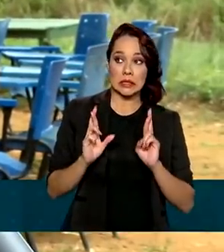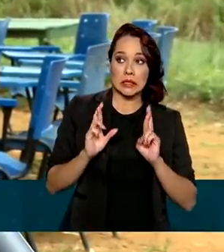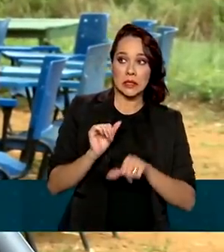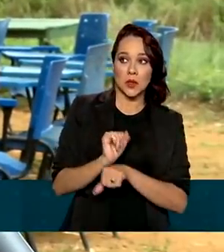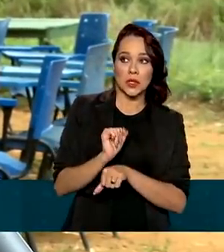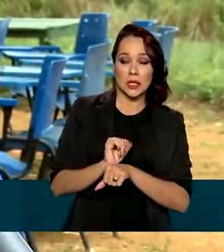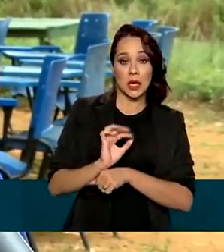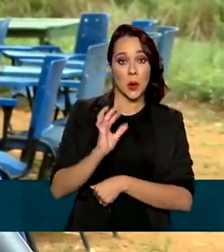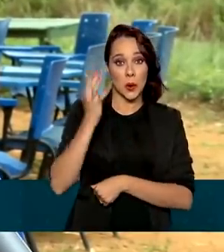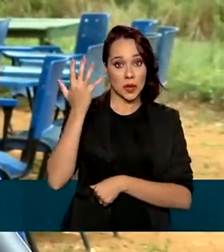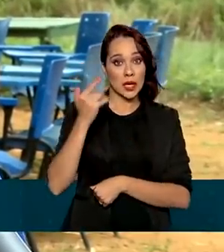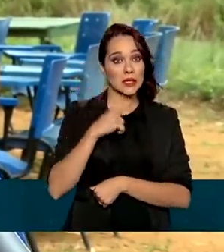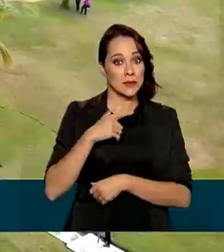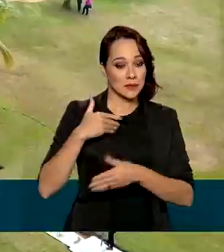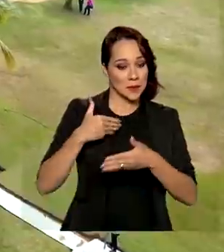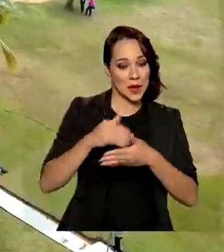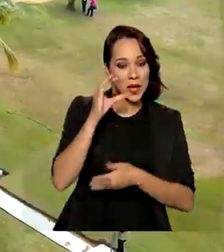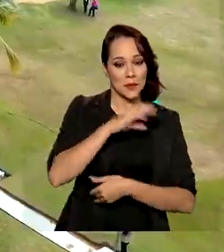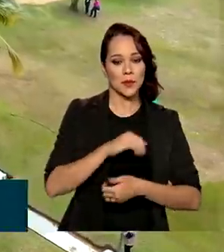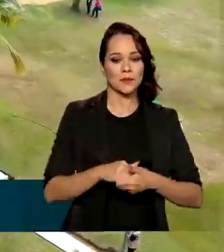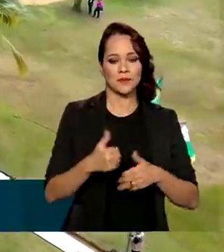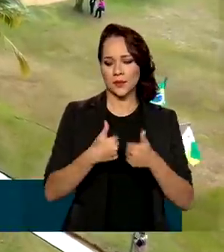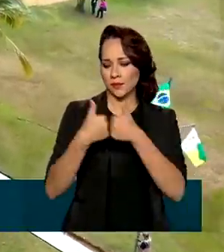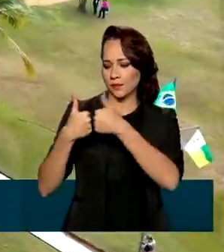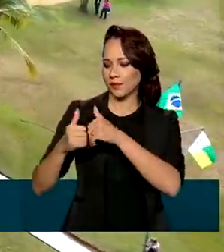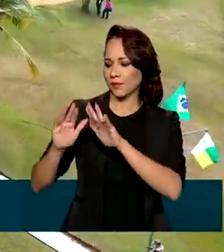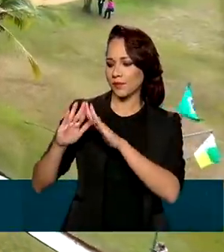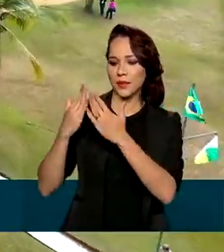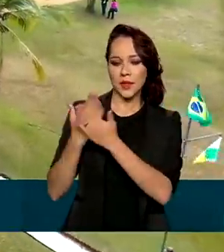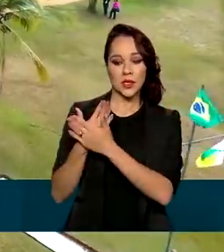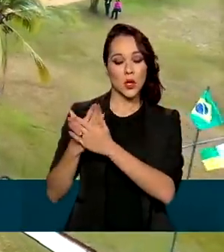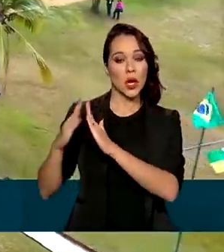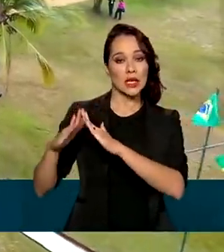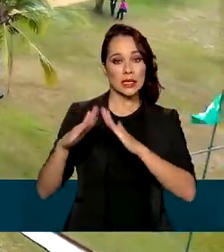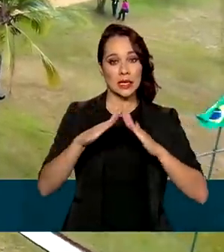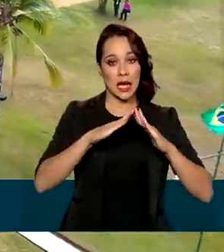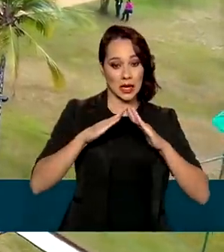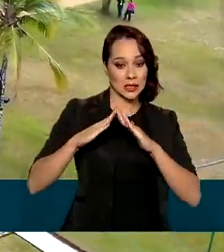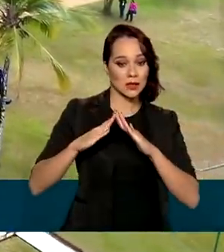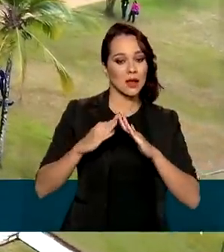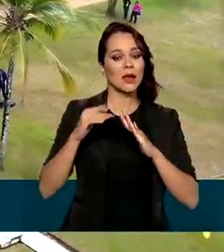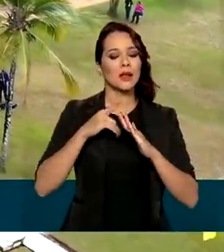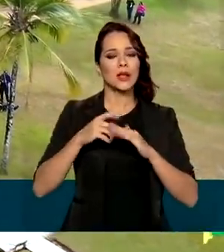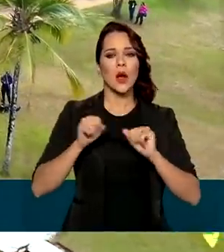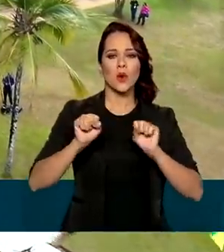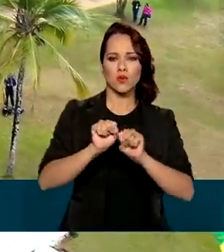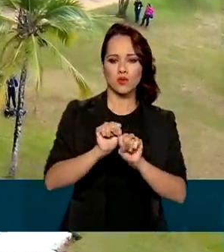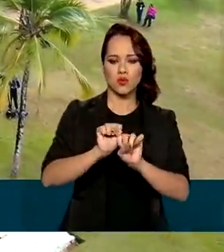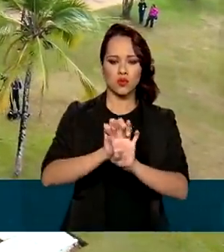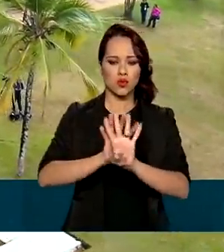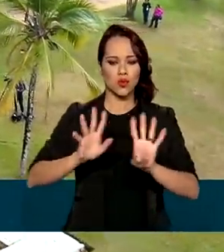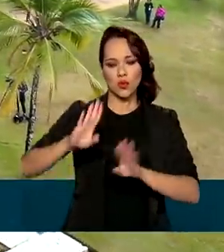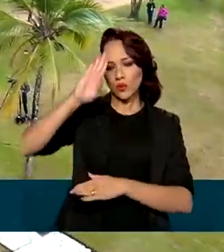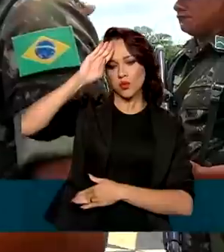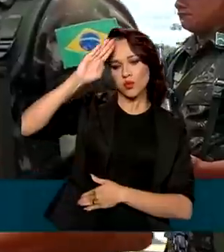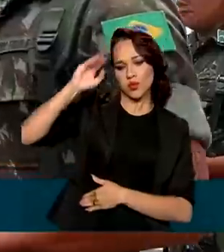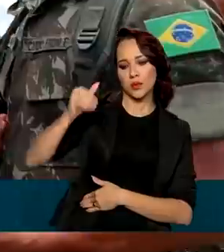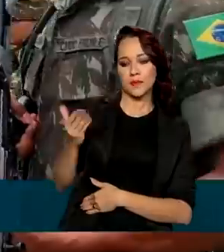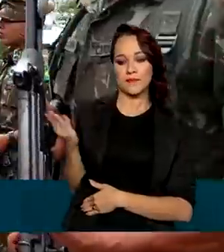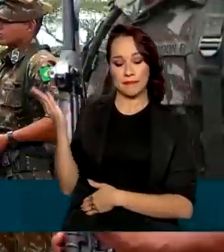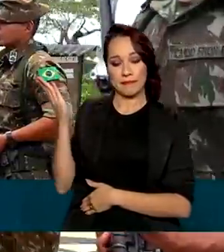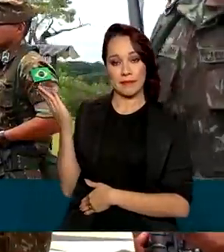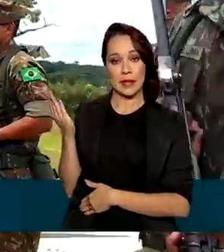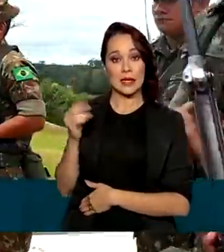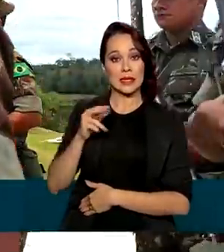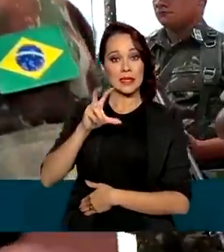que aconteça em breve. Ao lado da escola e das casas da comunidade está o Pelotão de Fronteira de Querari. Aqui